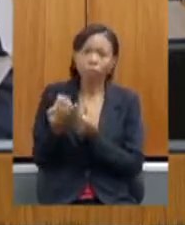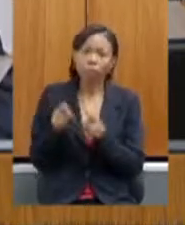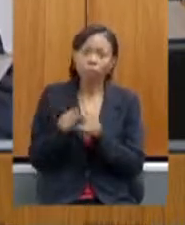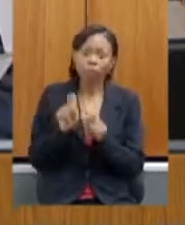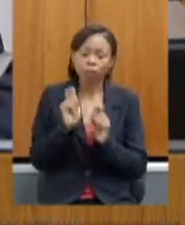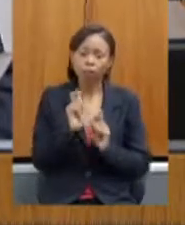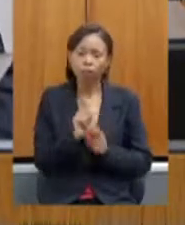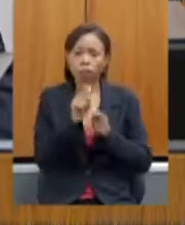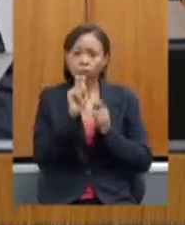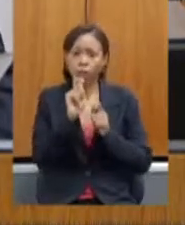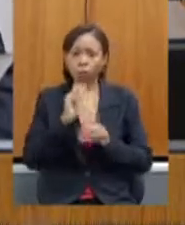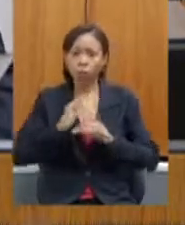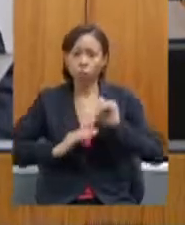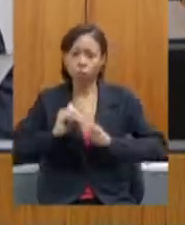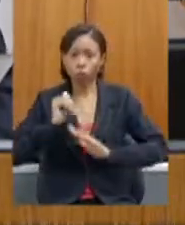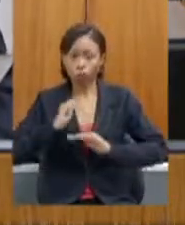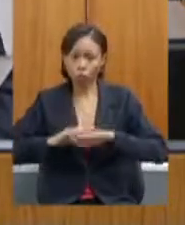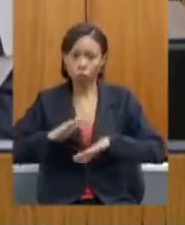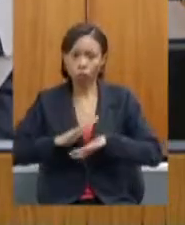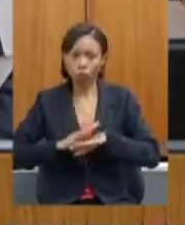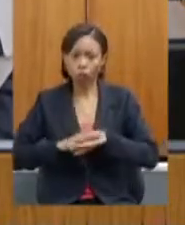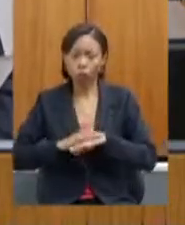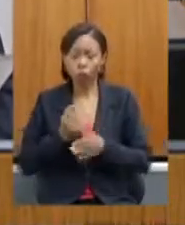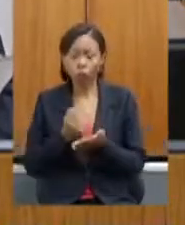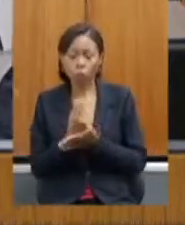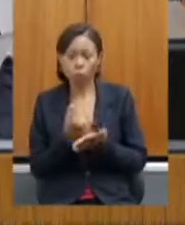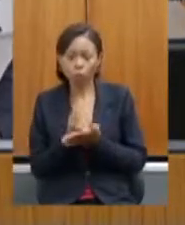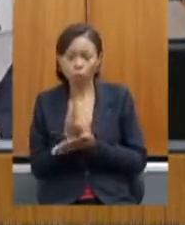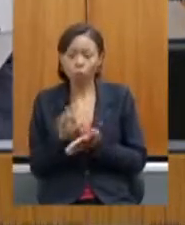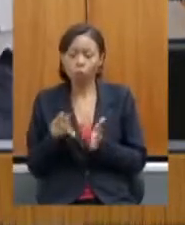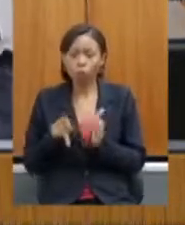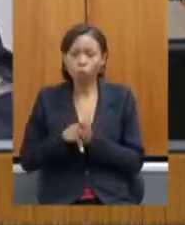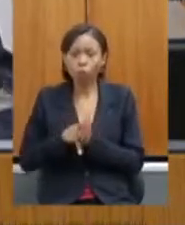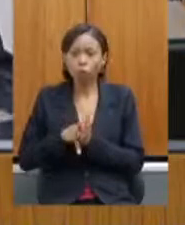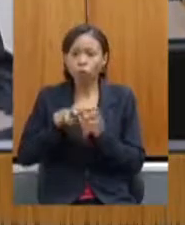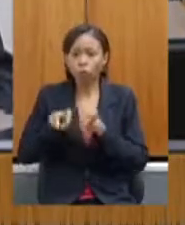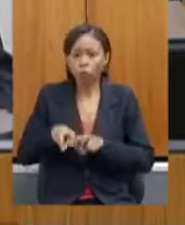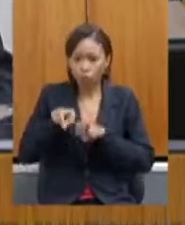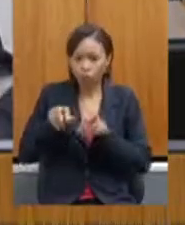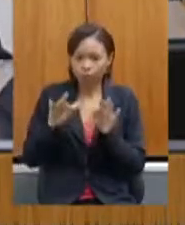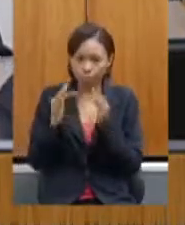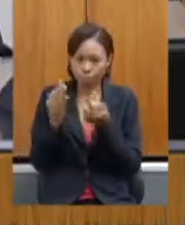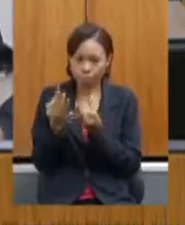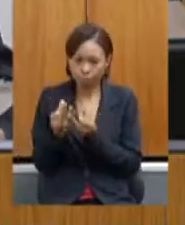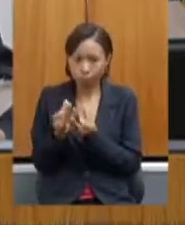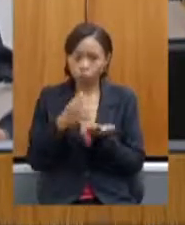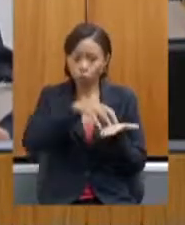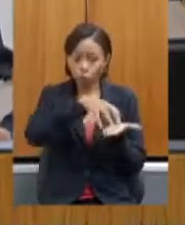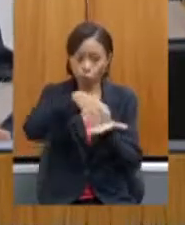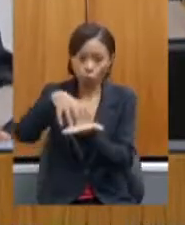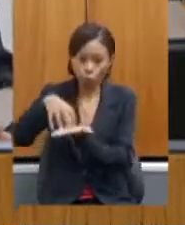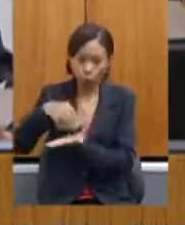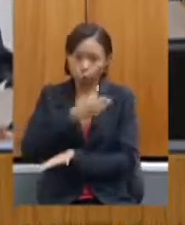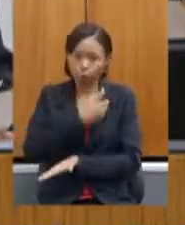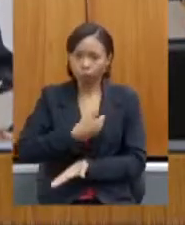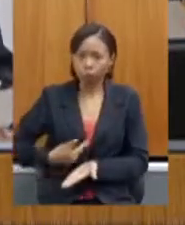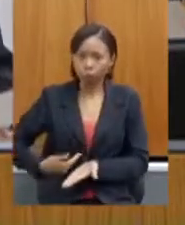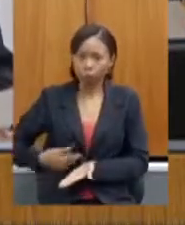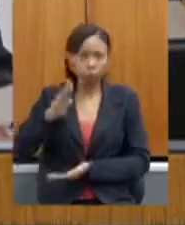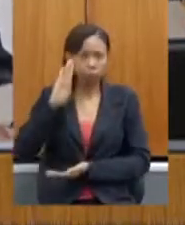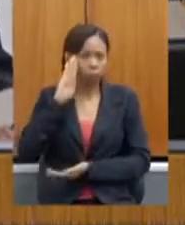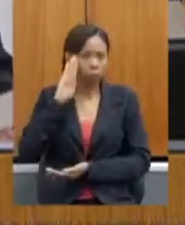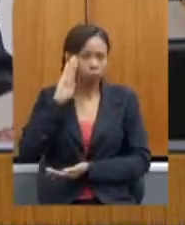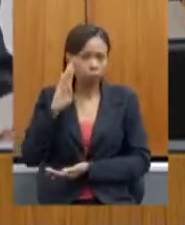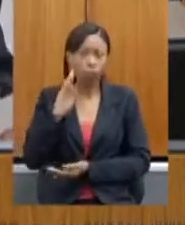atualizados das compras dos produtos da agricultura familiar pelos órgãos de governo destacando o